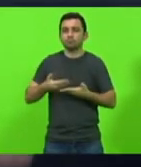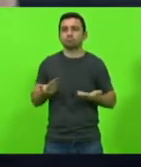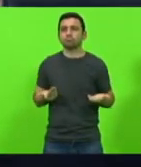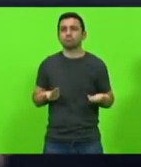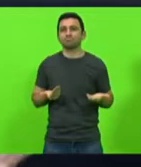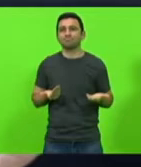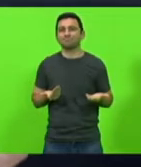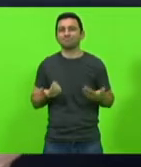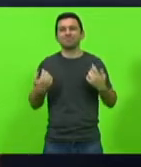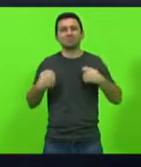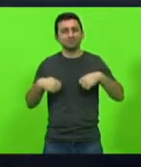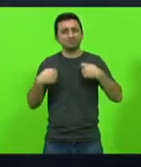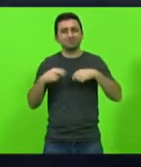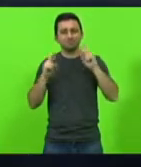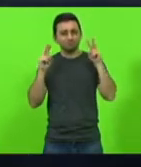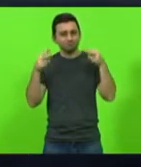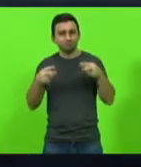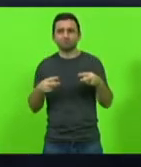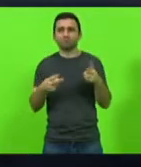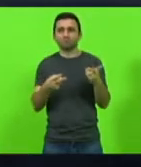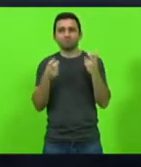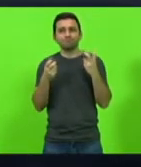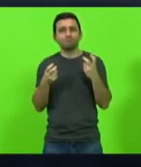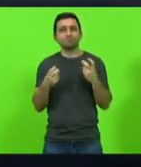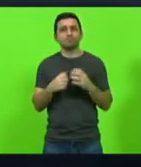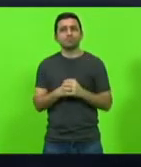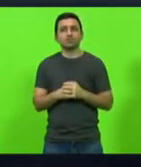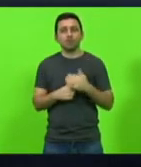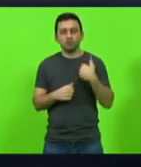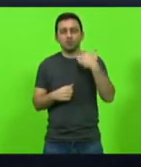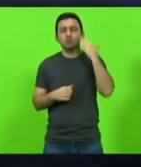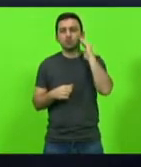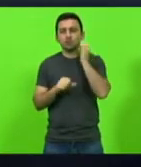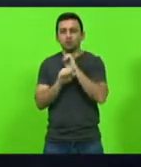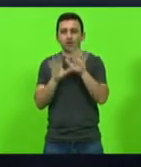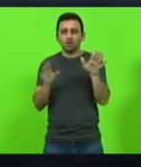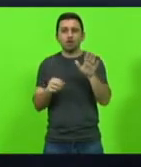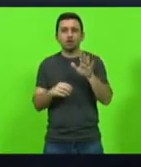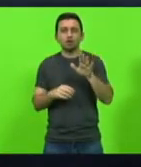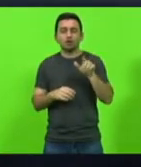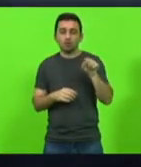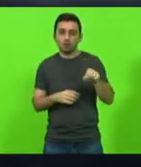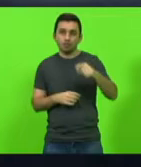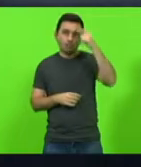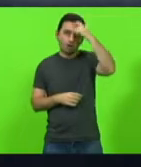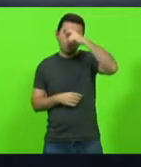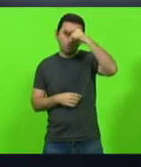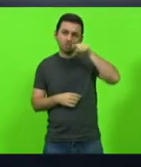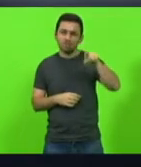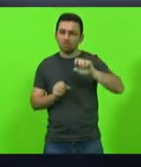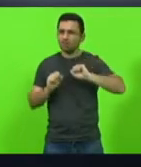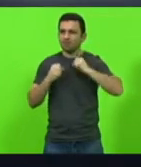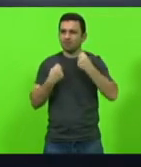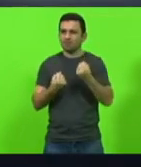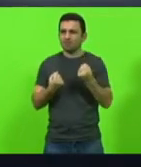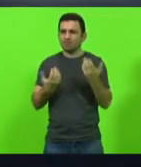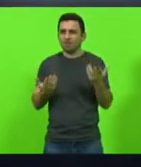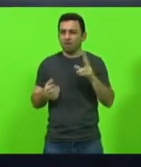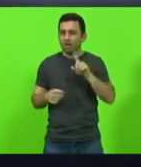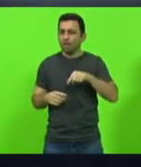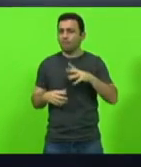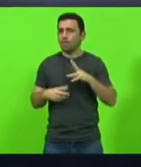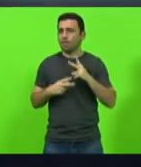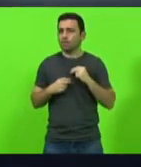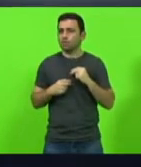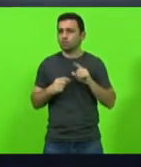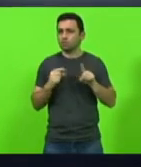precisamos ter esse olhar nós entendemos e eu respeito aqui o deputado Maurício Cudilar mas na sua defesa foi uma defesa de mérito e